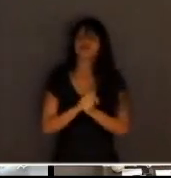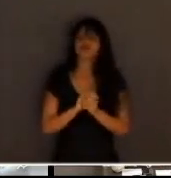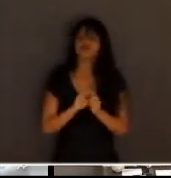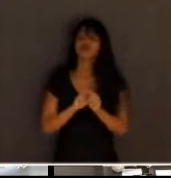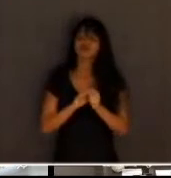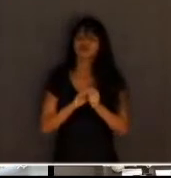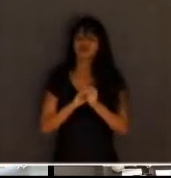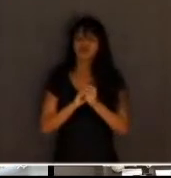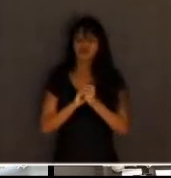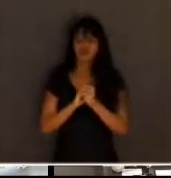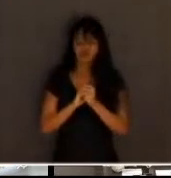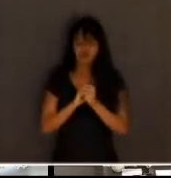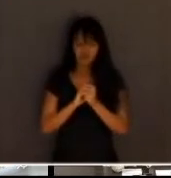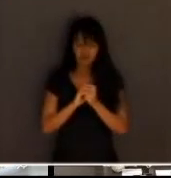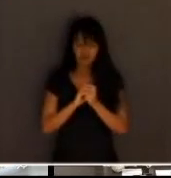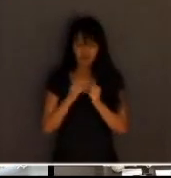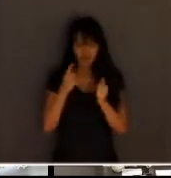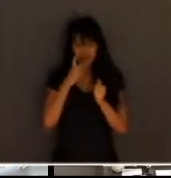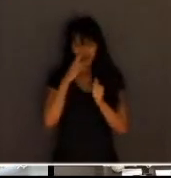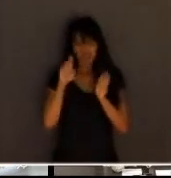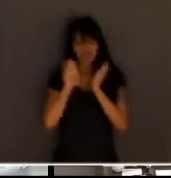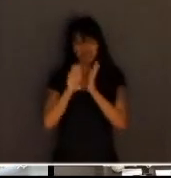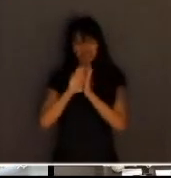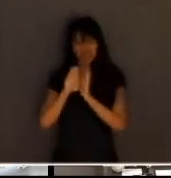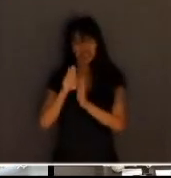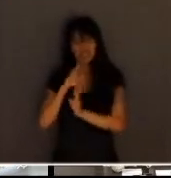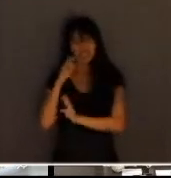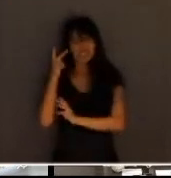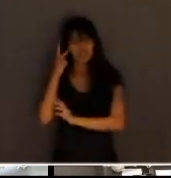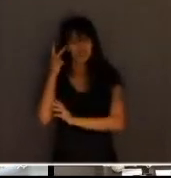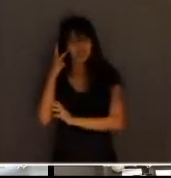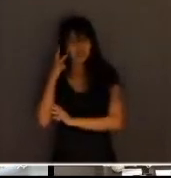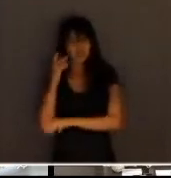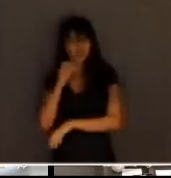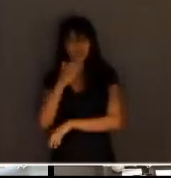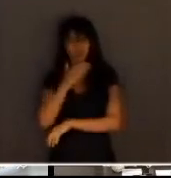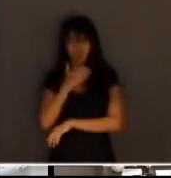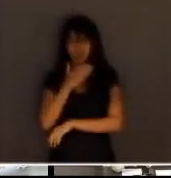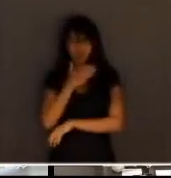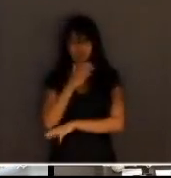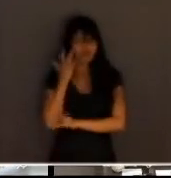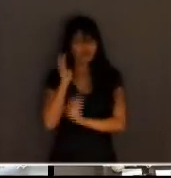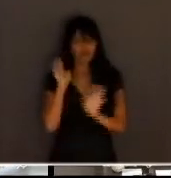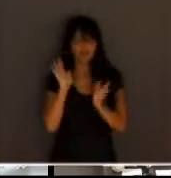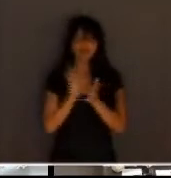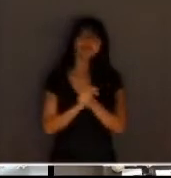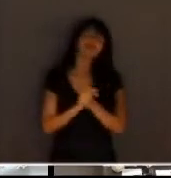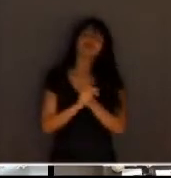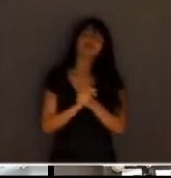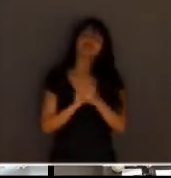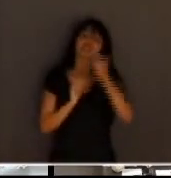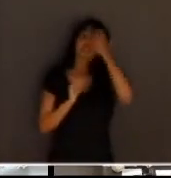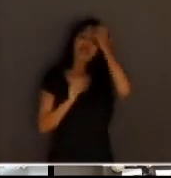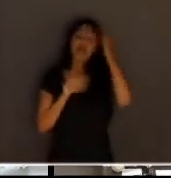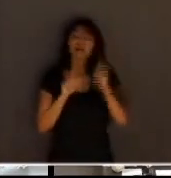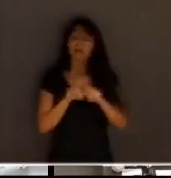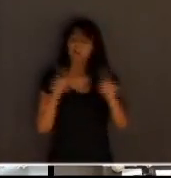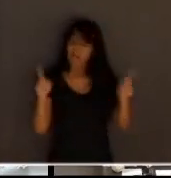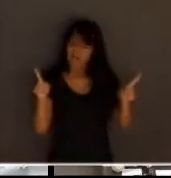O Dória falou que chega em São Paulo em dezembro. Se alguém chegar dizendo que chega no mês que vem, eu estou achando bom também. Pode ser quem for. Não tem problema. Mas,